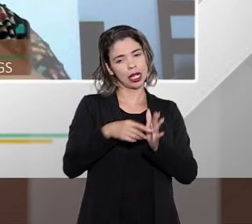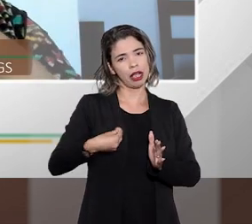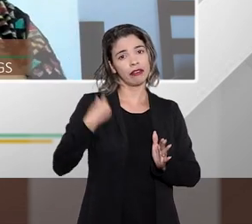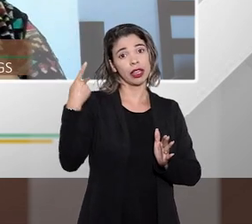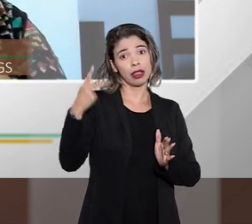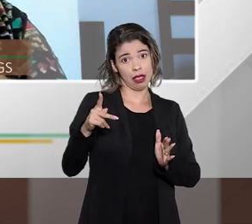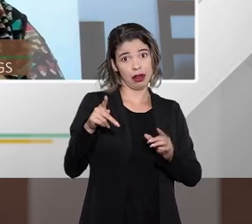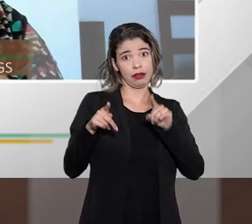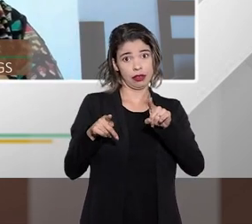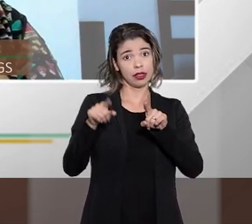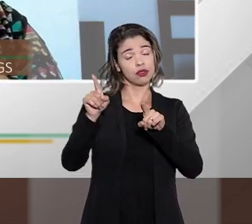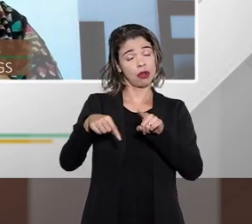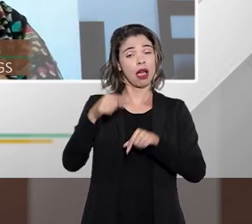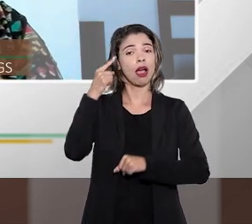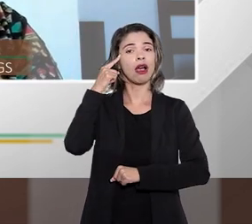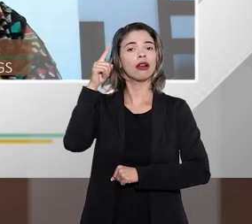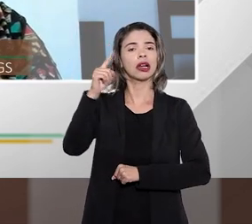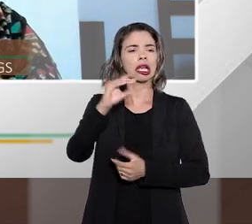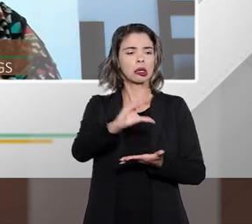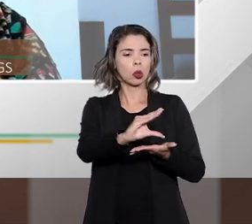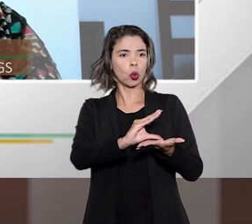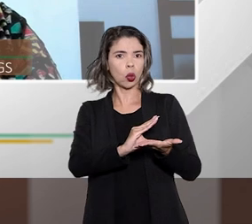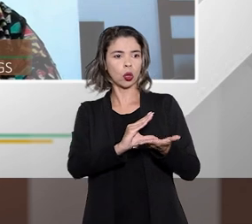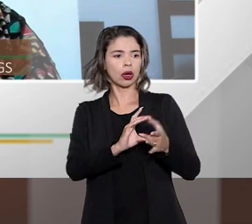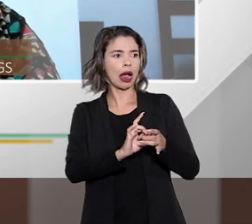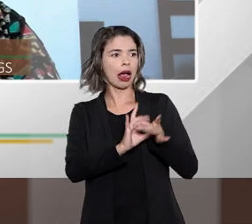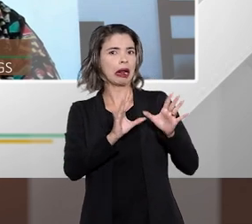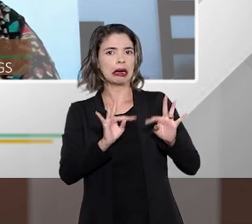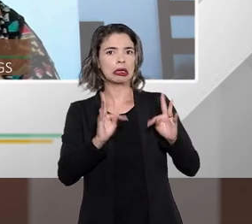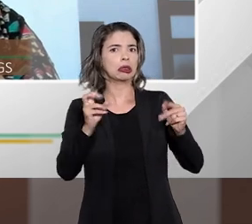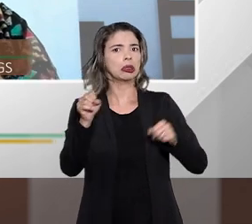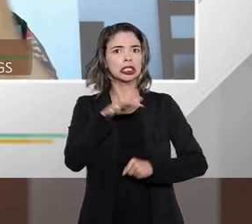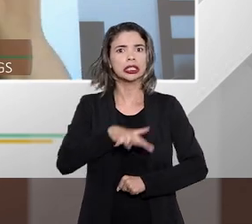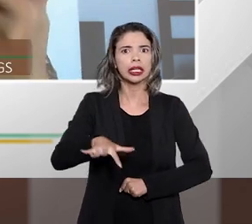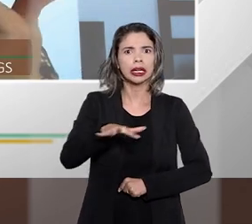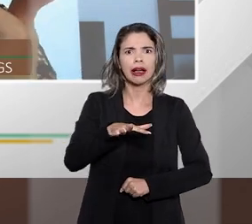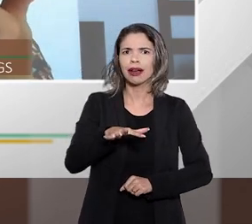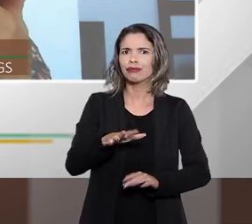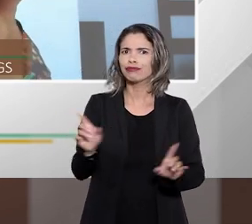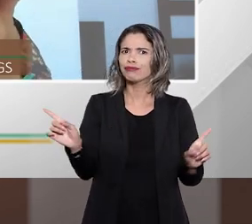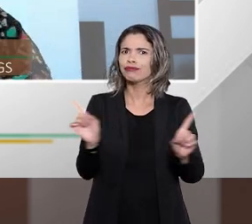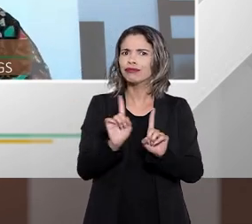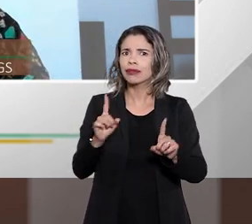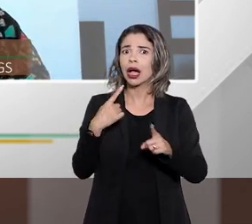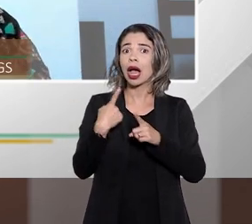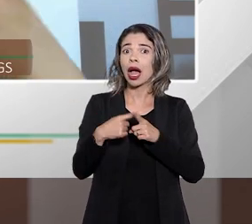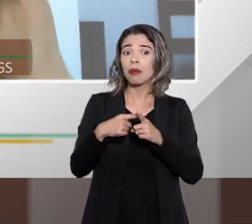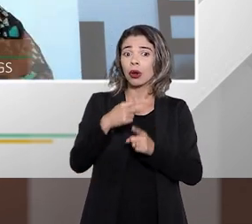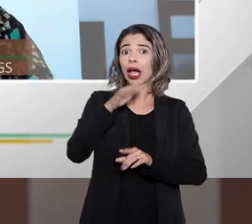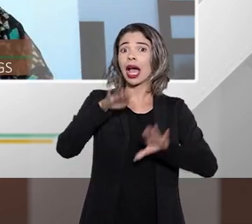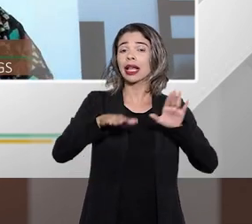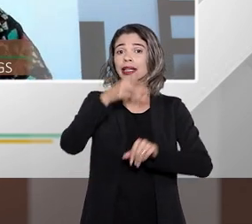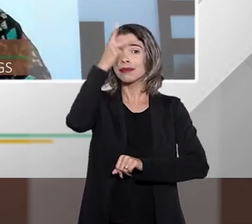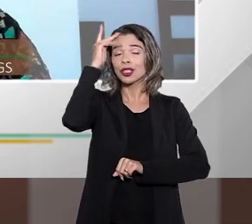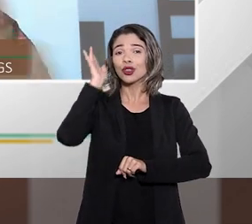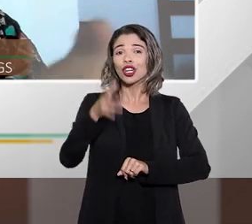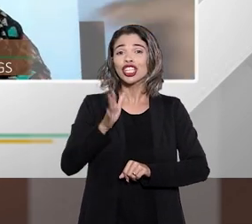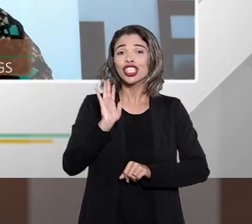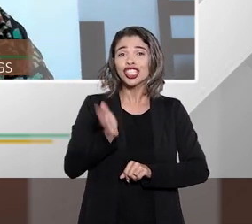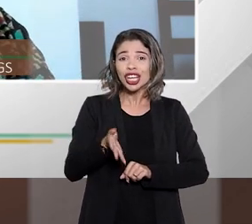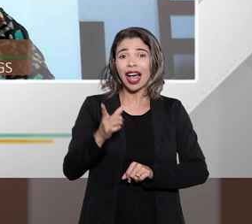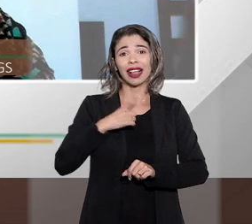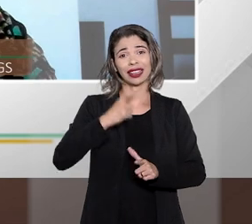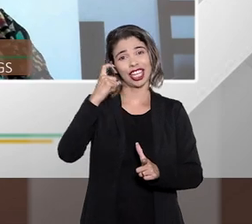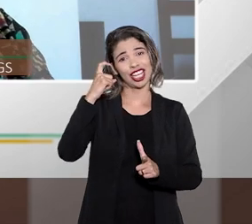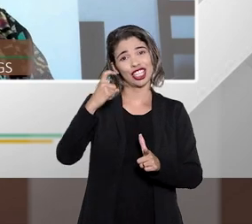também uma ideia que nem todo crédito deve ser concedido porque se a pessoa já está em super endividamento é melhor